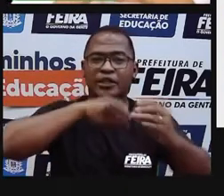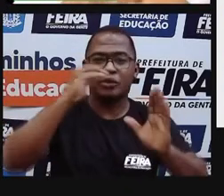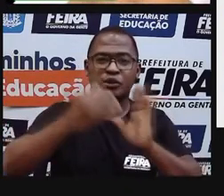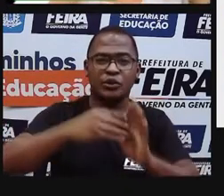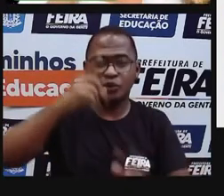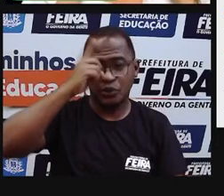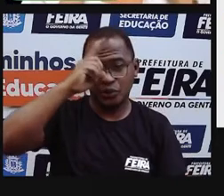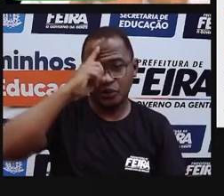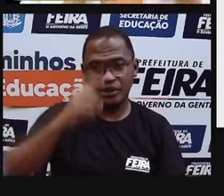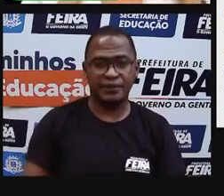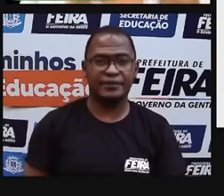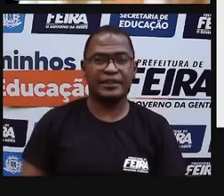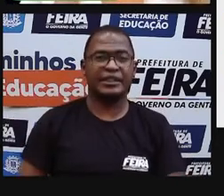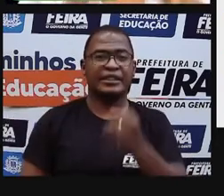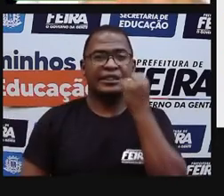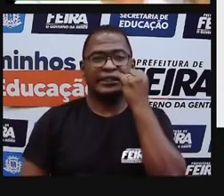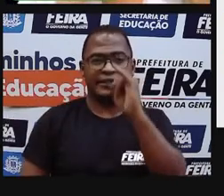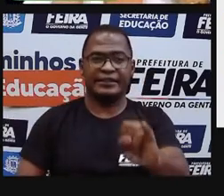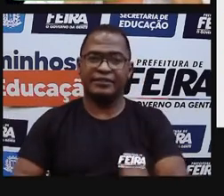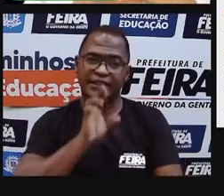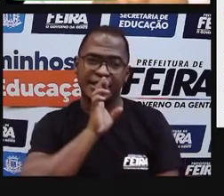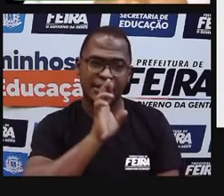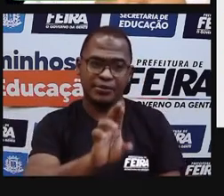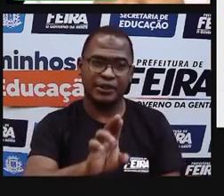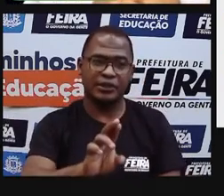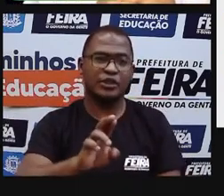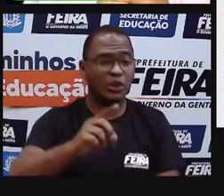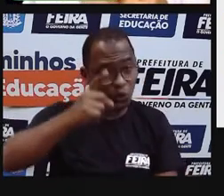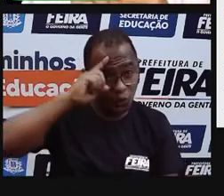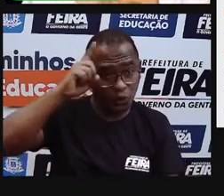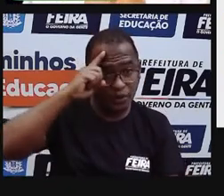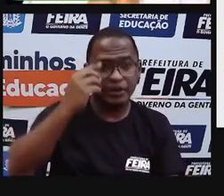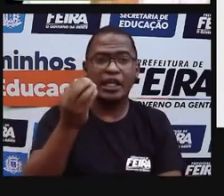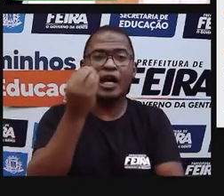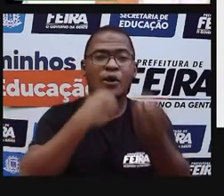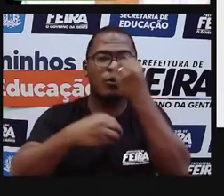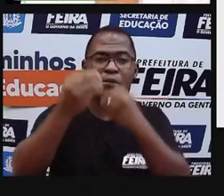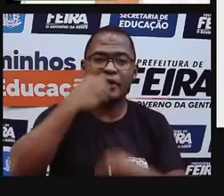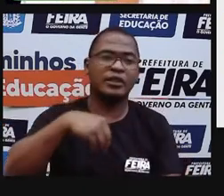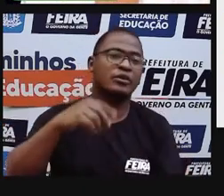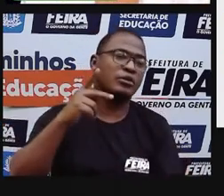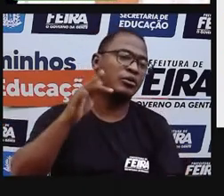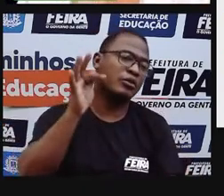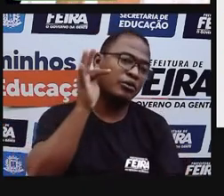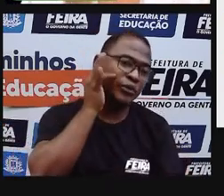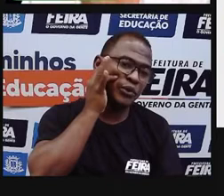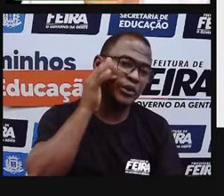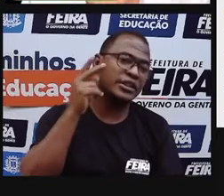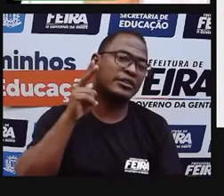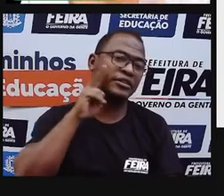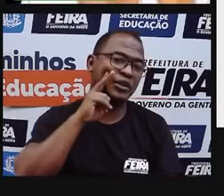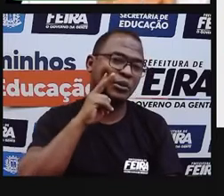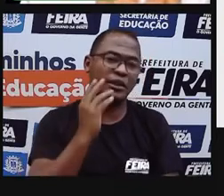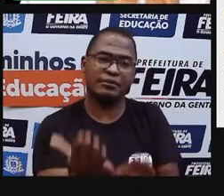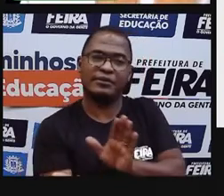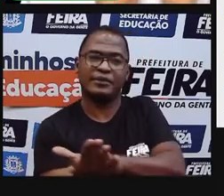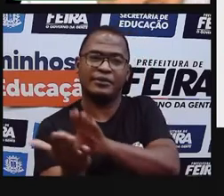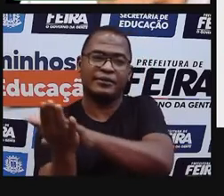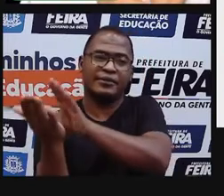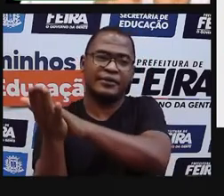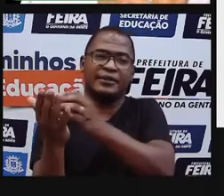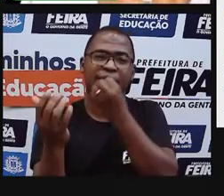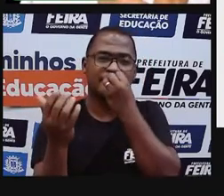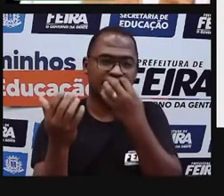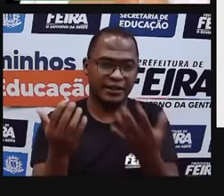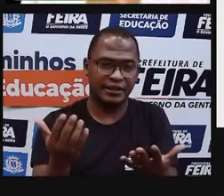Se você está comendo frutas, as verduras estão de parabéns. Os vegetais verdes, como couve, brócolis,